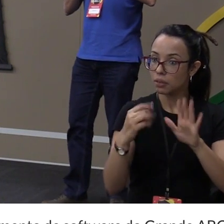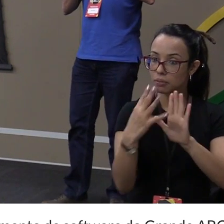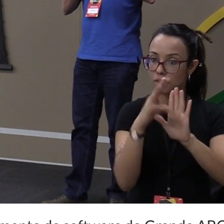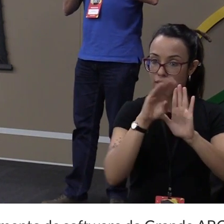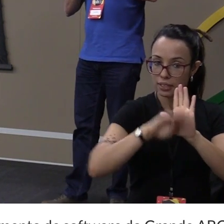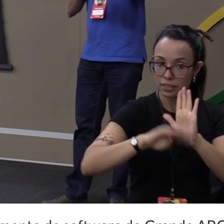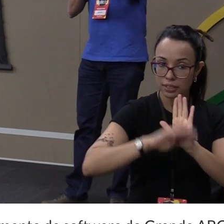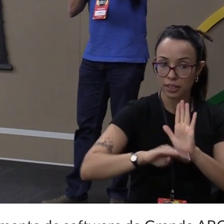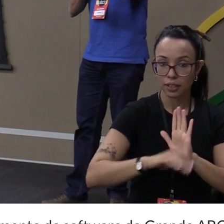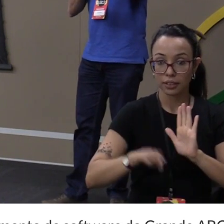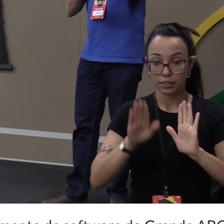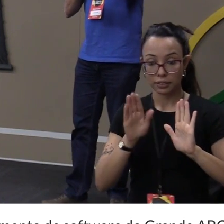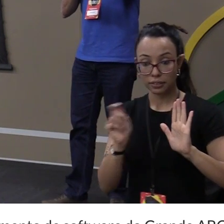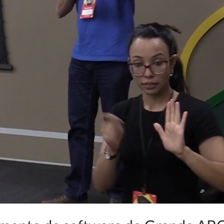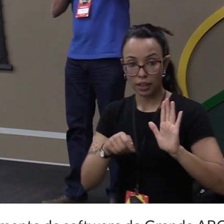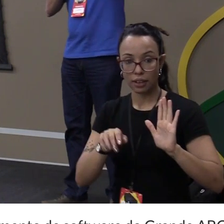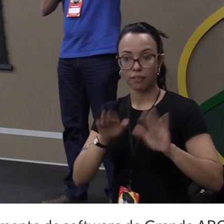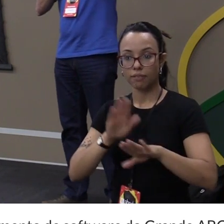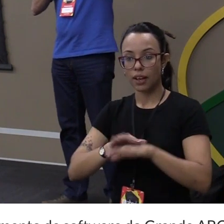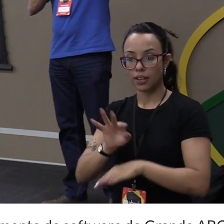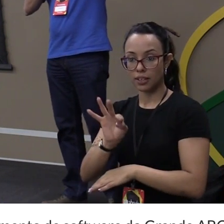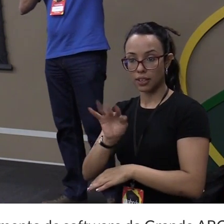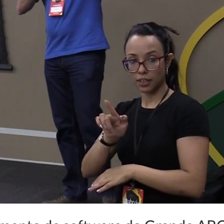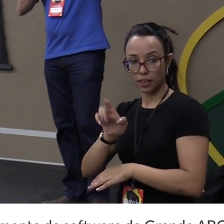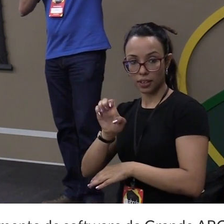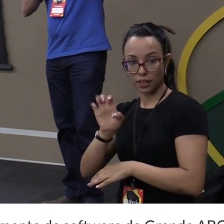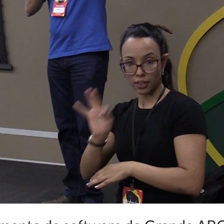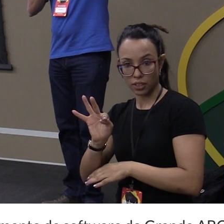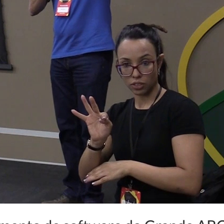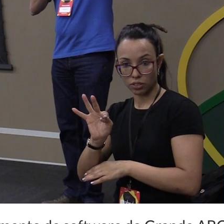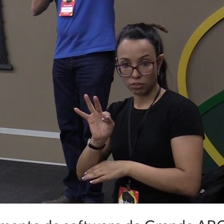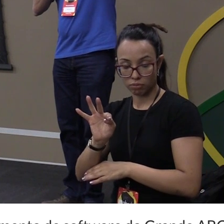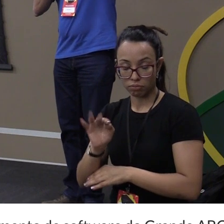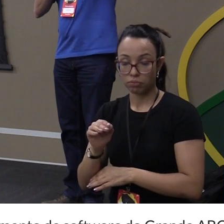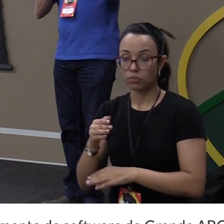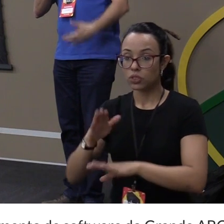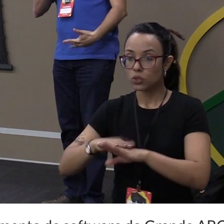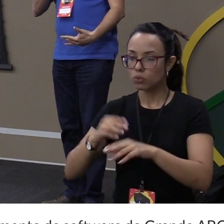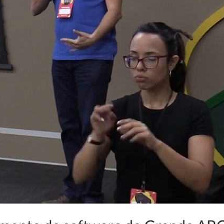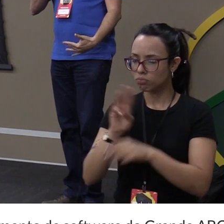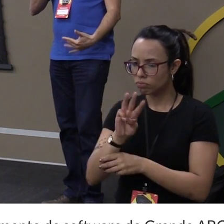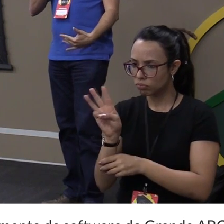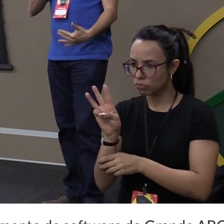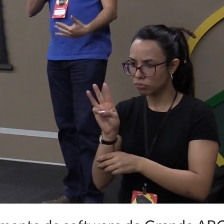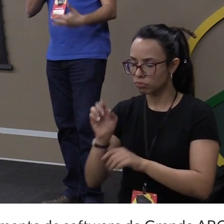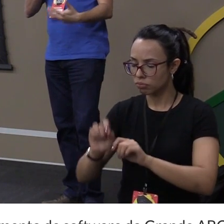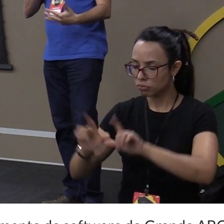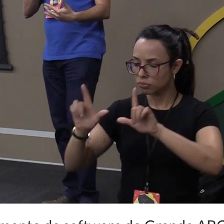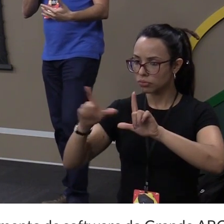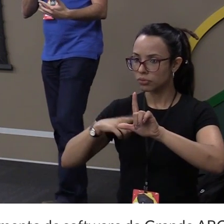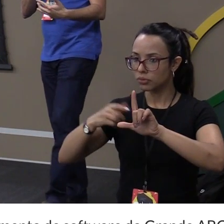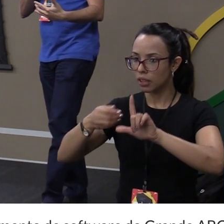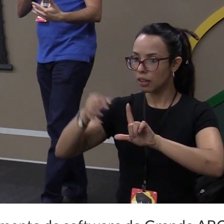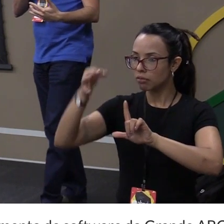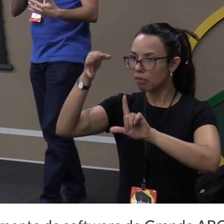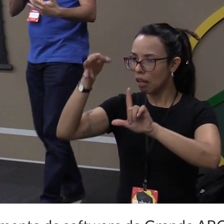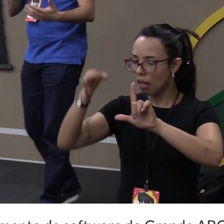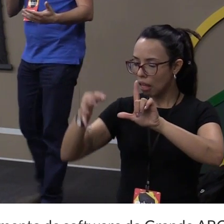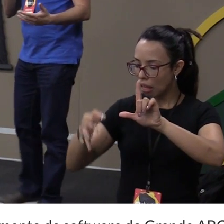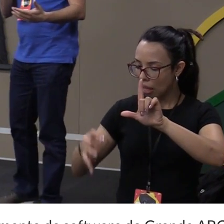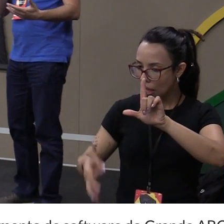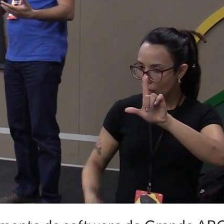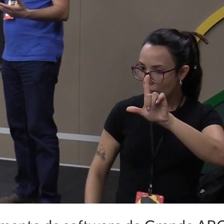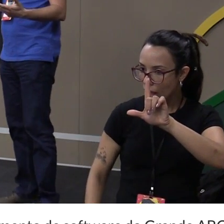um get usando requests de uma página, eu vou ter simplesmente um blocão de texto com o